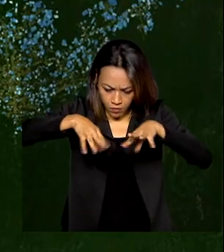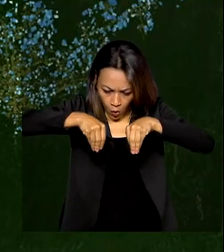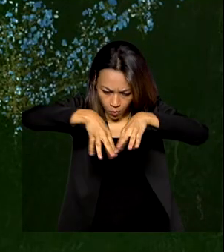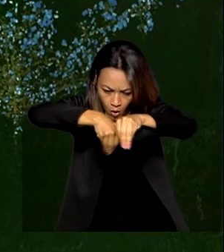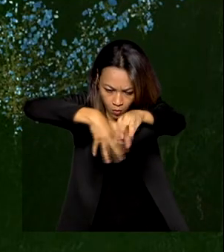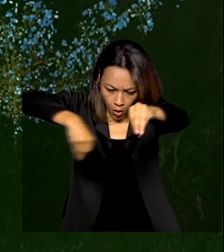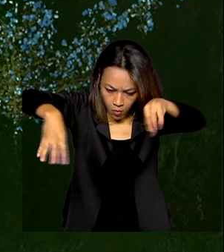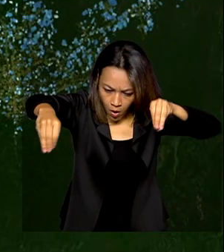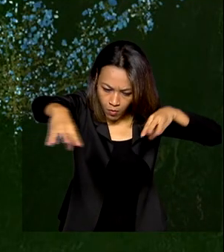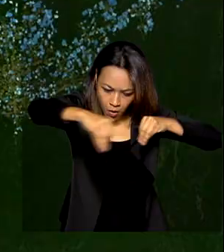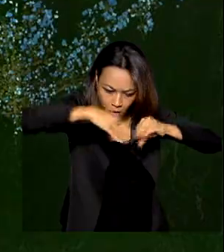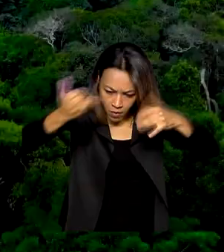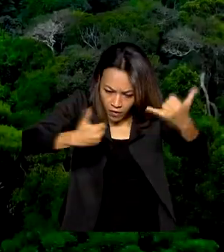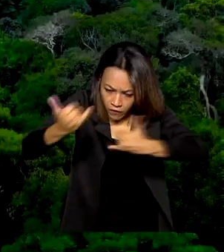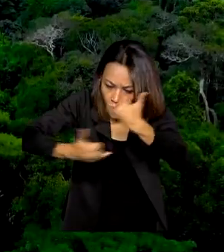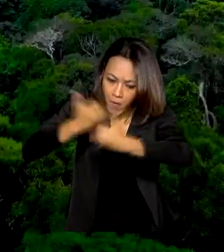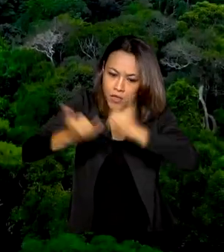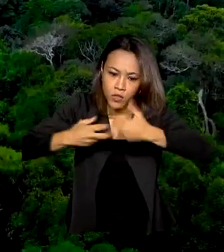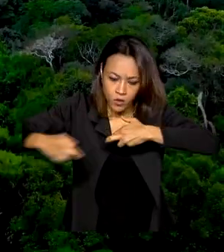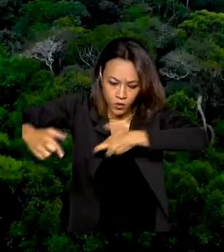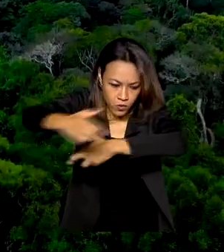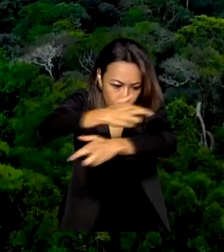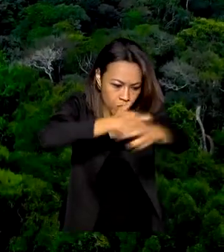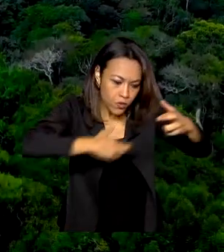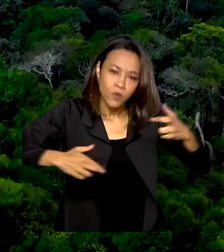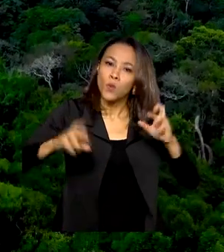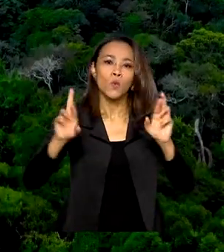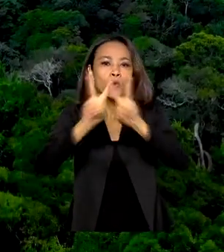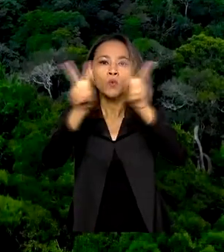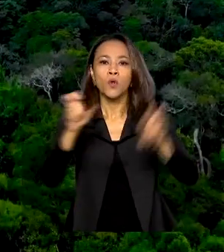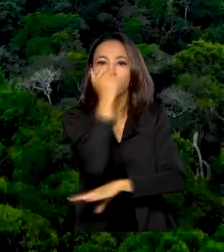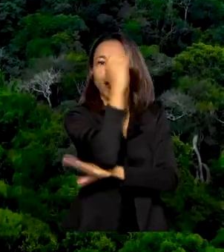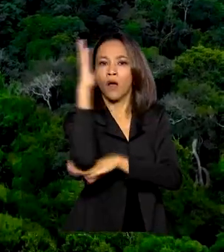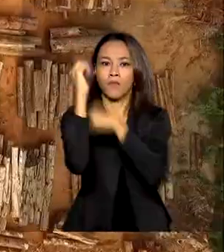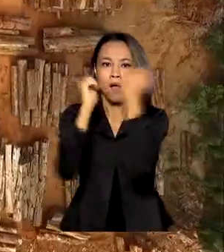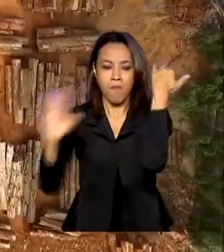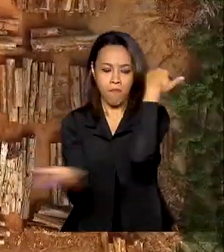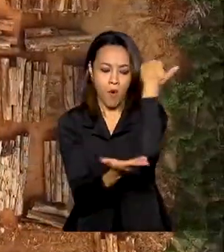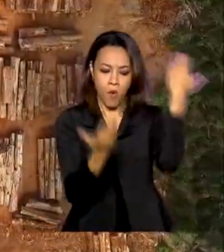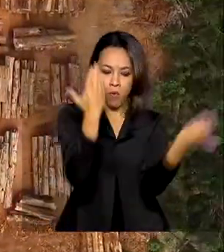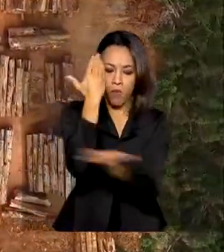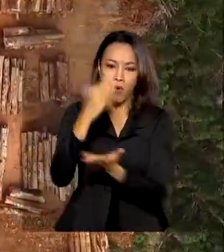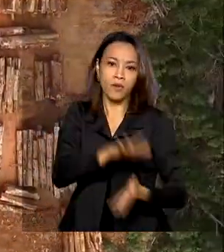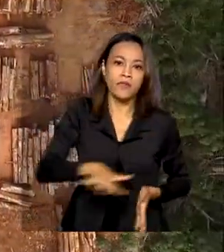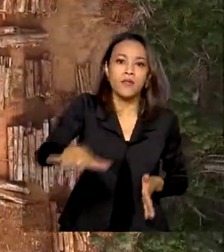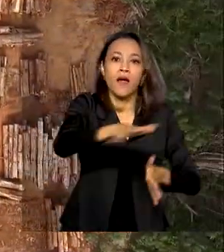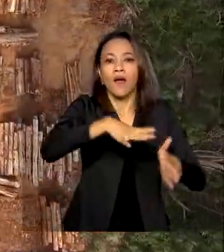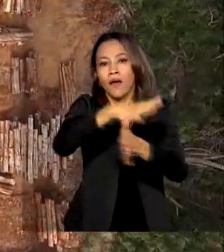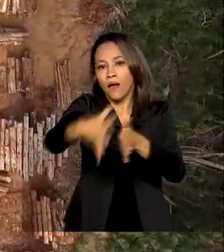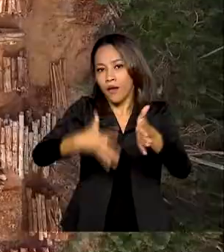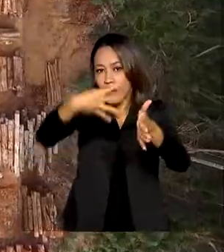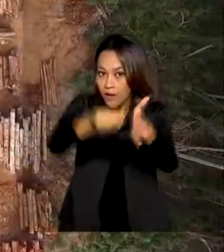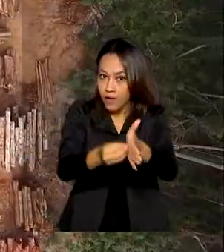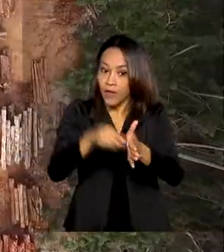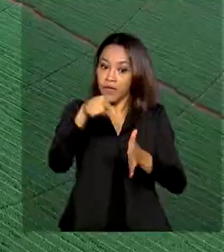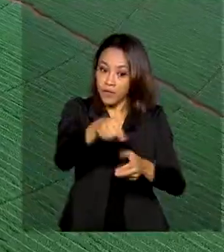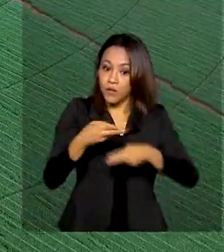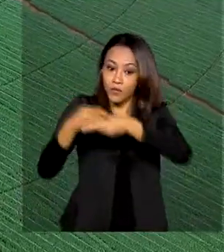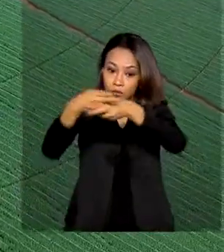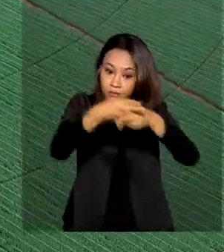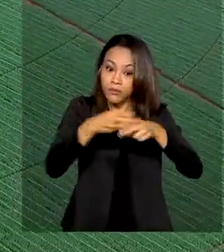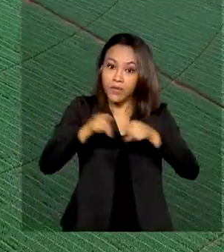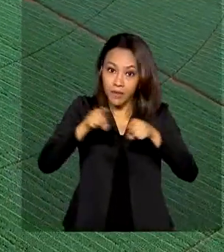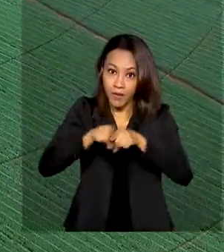remoto para observar e monitorar o desmatamento, especialmente na região amazônica. O equipamento também vai monitorar a